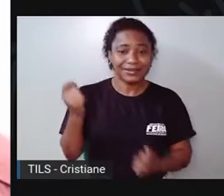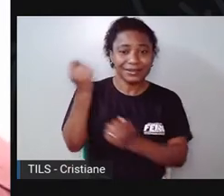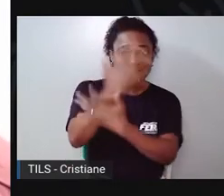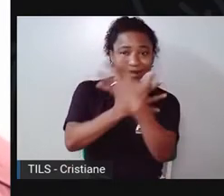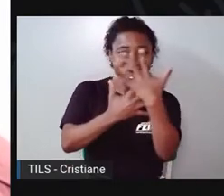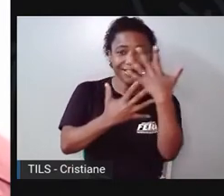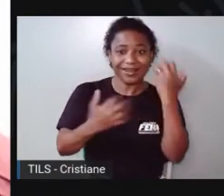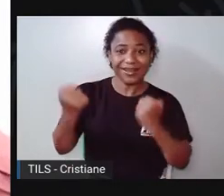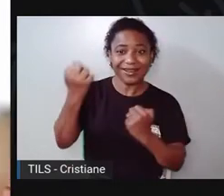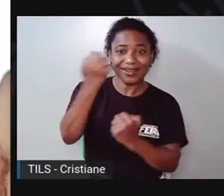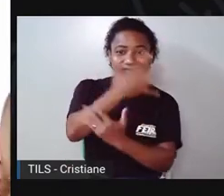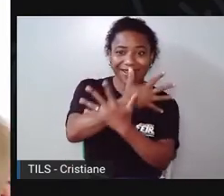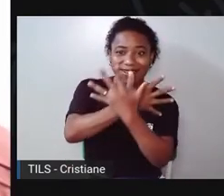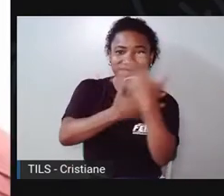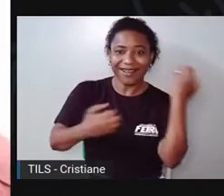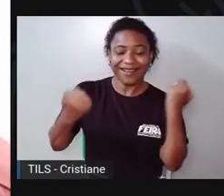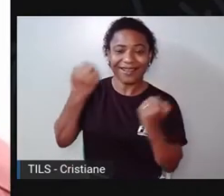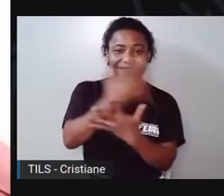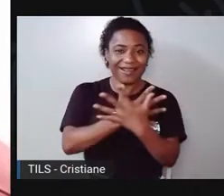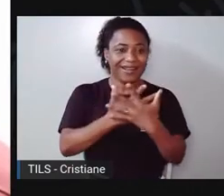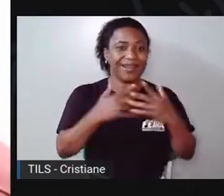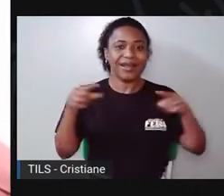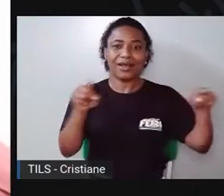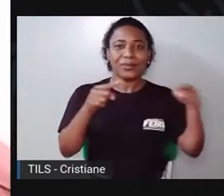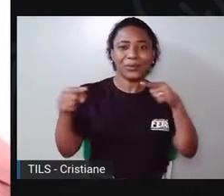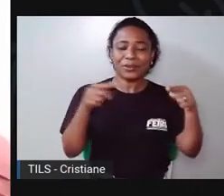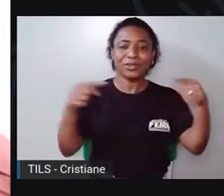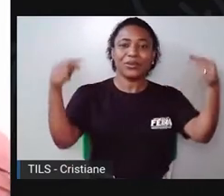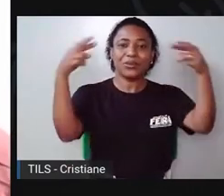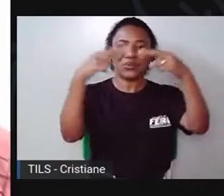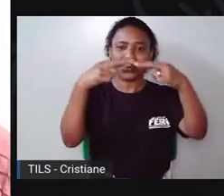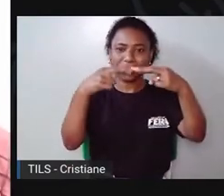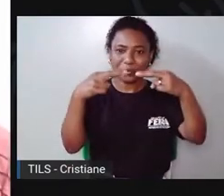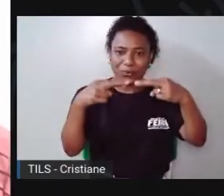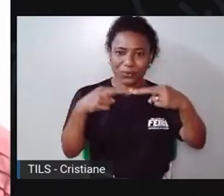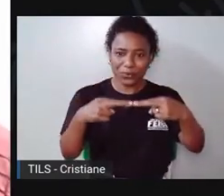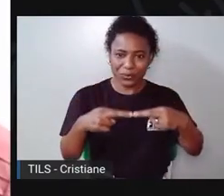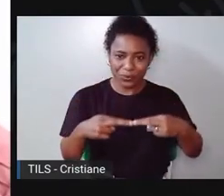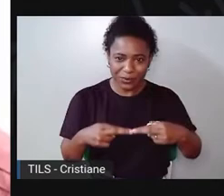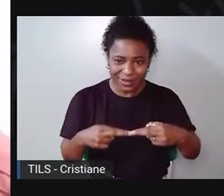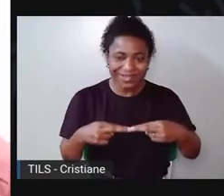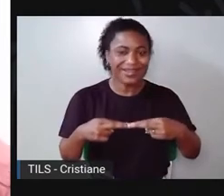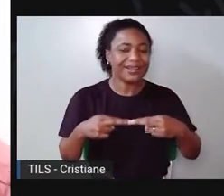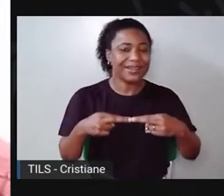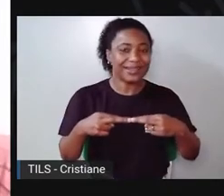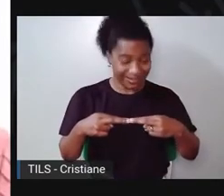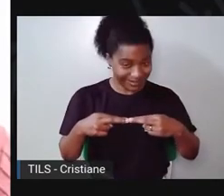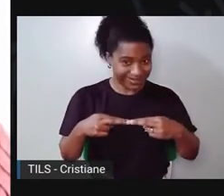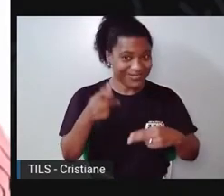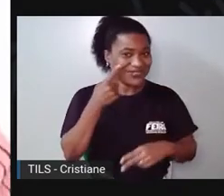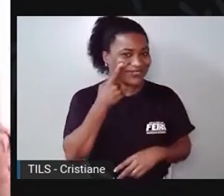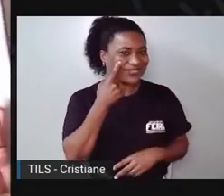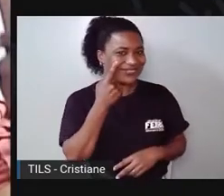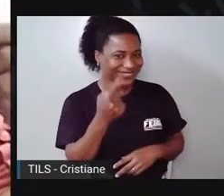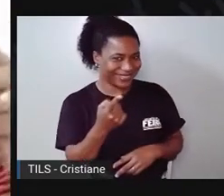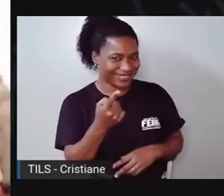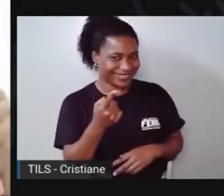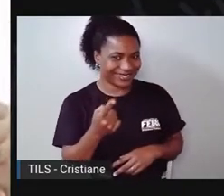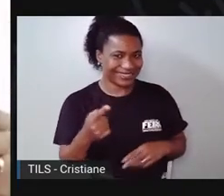ritmo à música E assim nós podemos acompanhar com as colheres Vamos lá Então, a palavra canção, olha